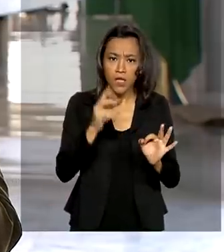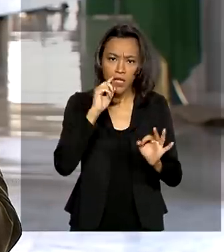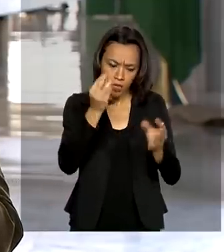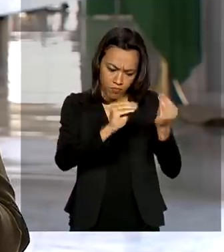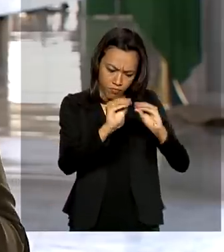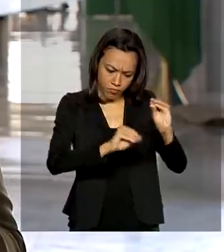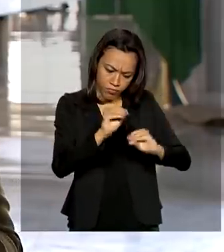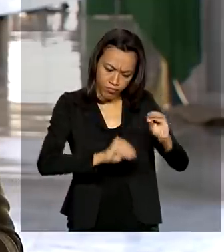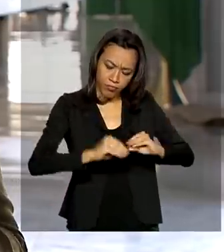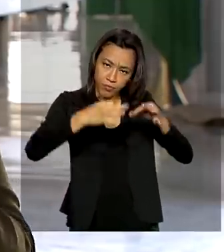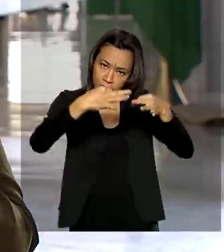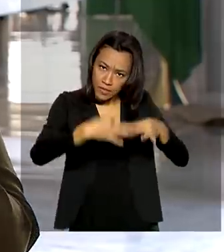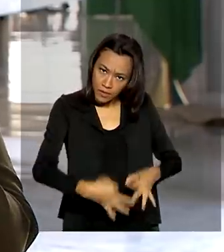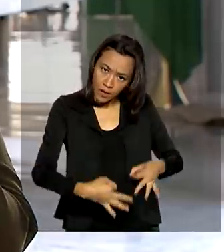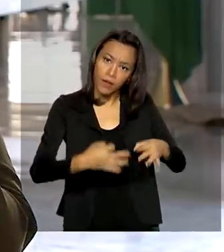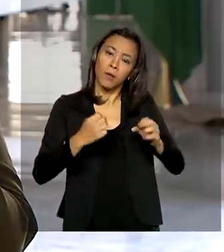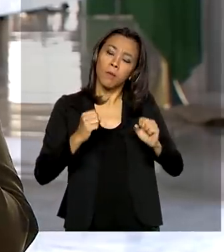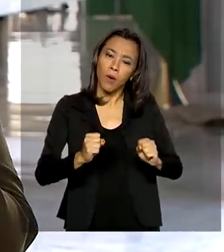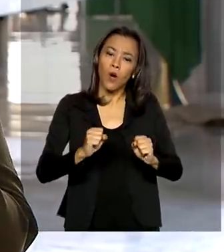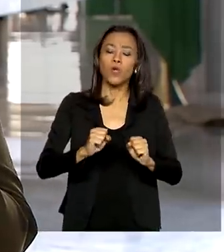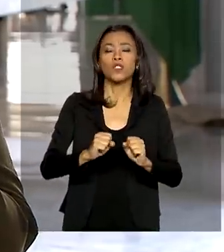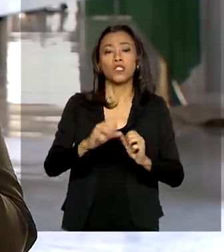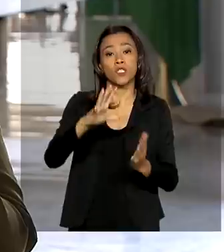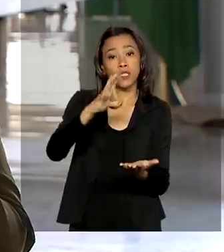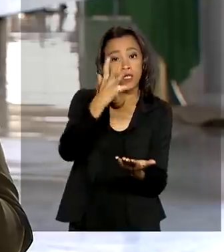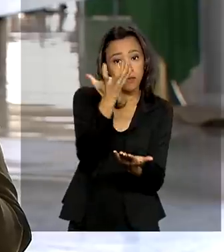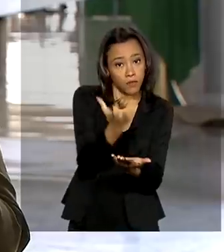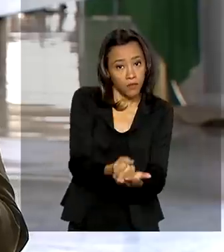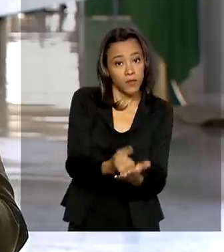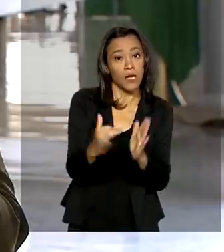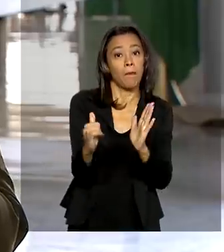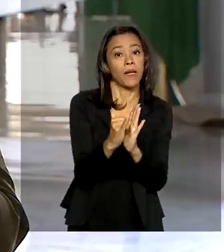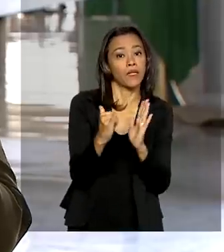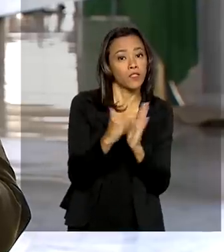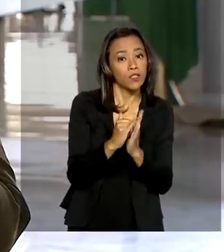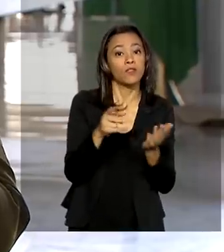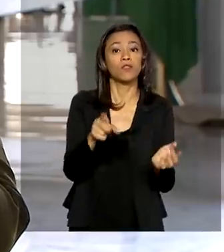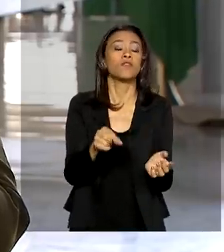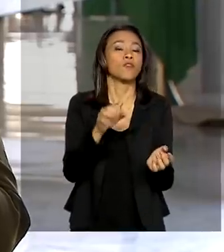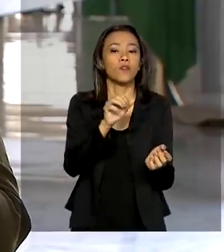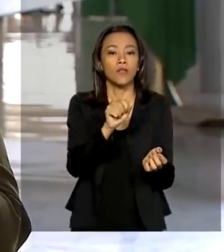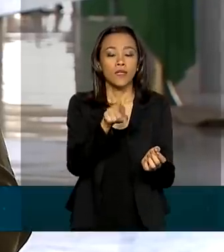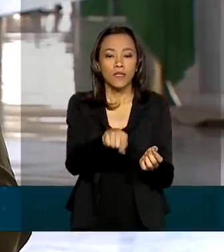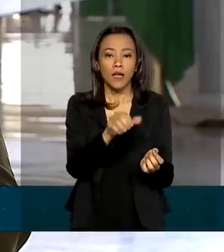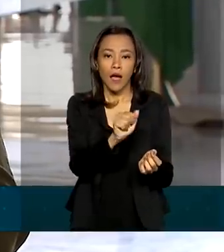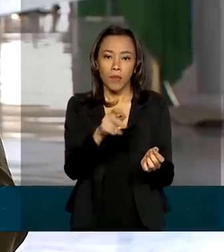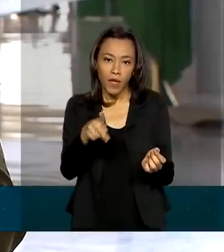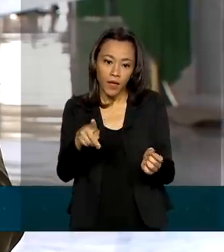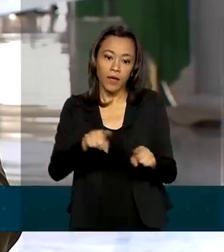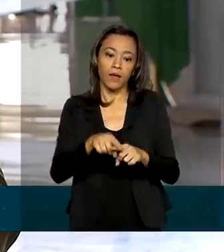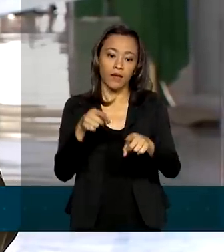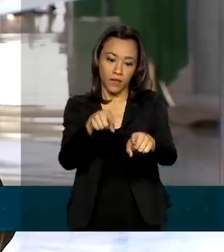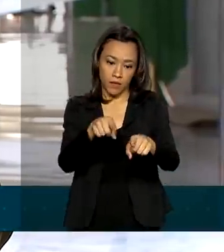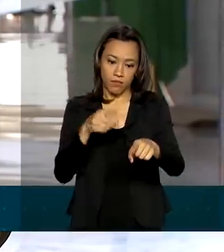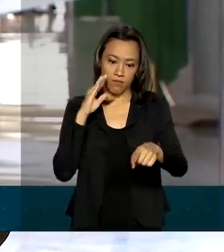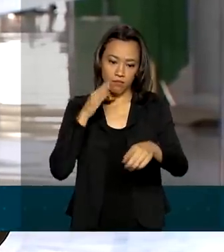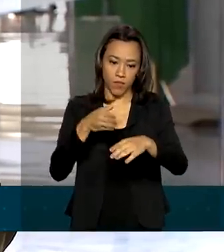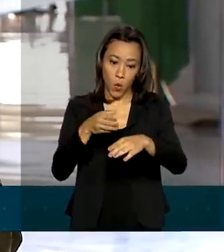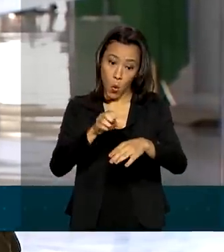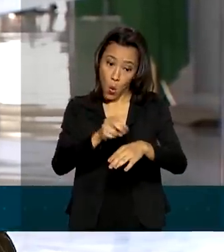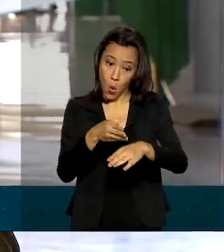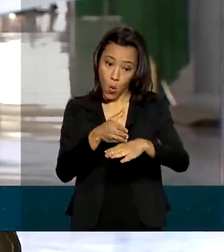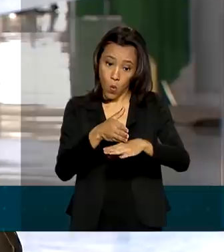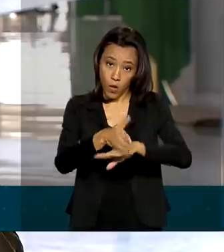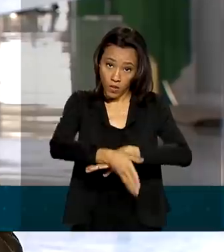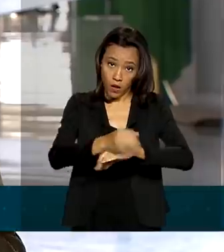emergencial. Pode baixar o aplicativo Caixa Auxílio Emergencial ou ir no site auxílio.caixa.gov